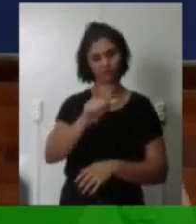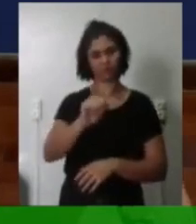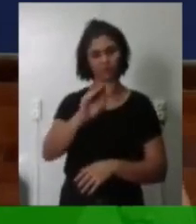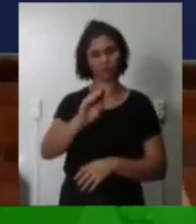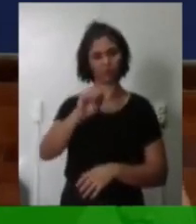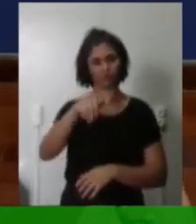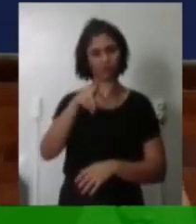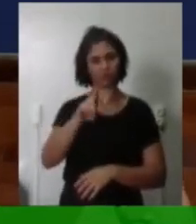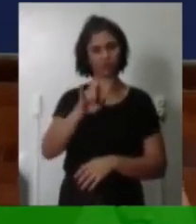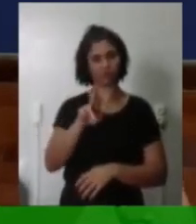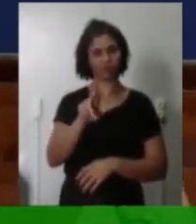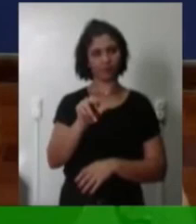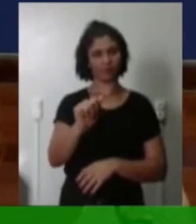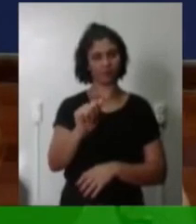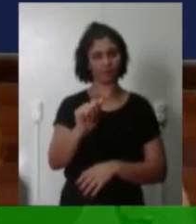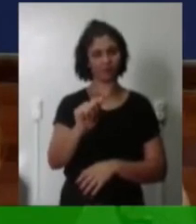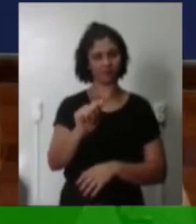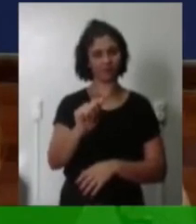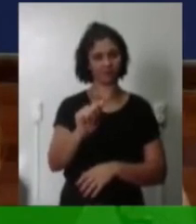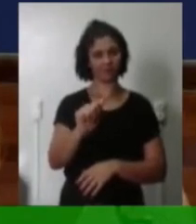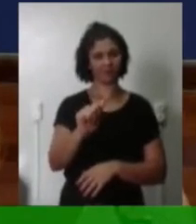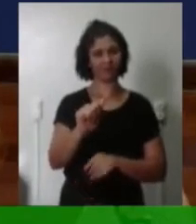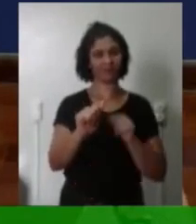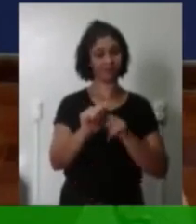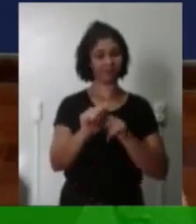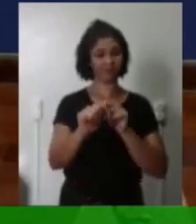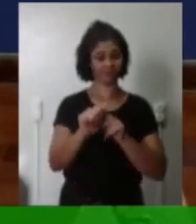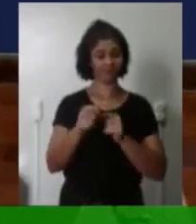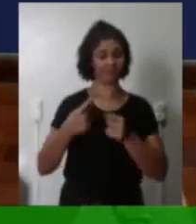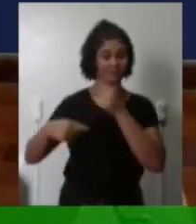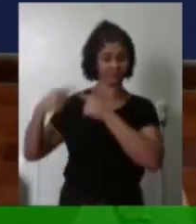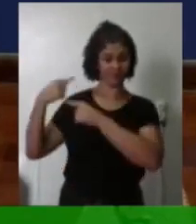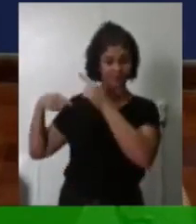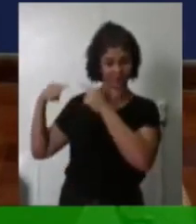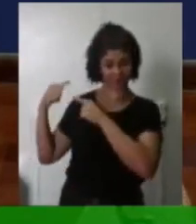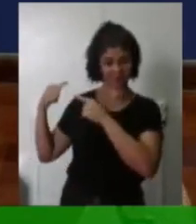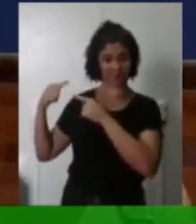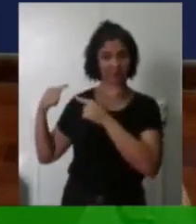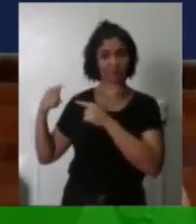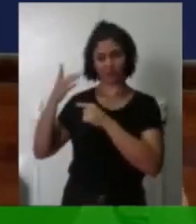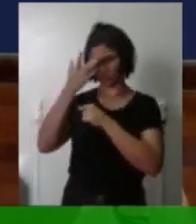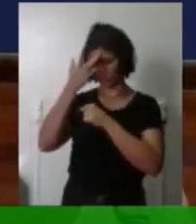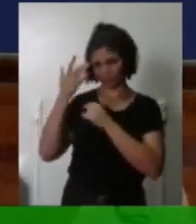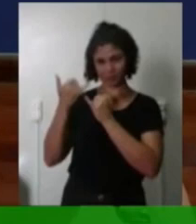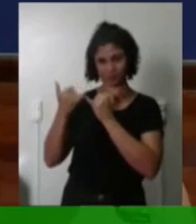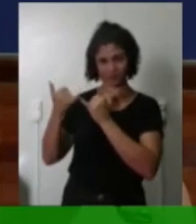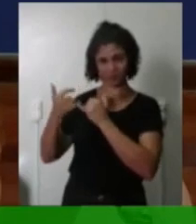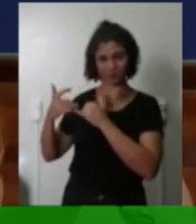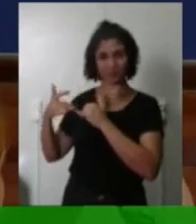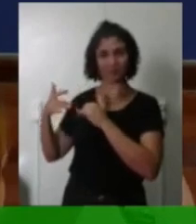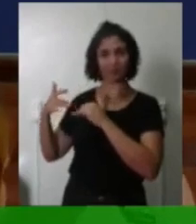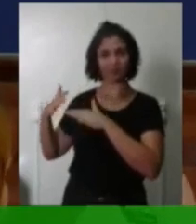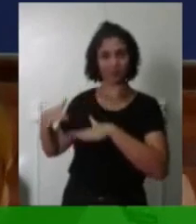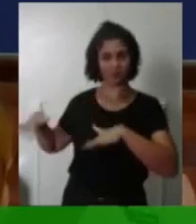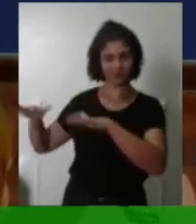Conheci Selma, Selma era de uma geração anterior à minha